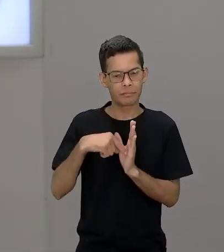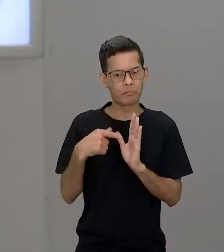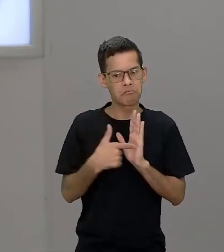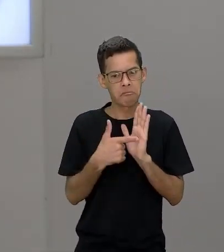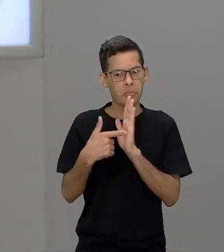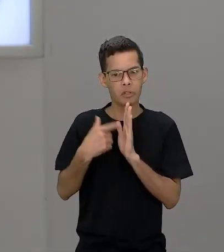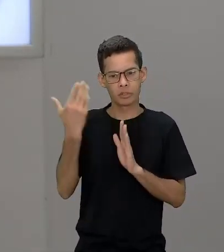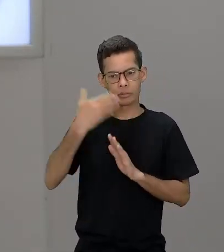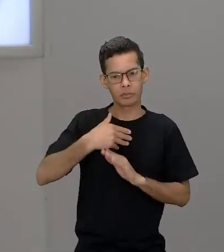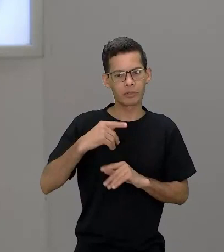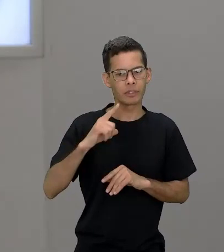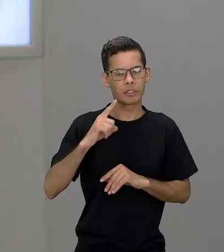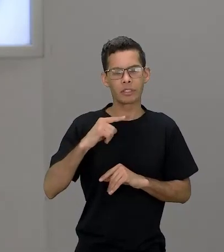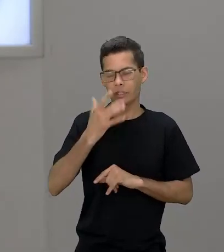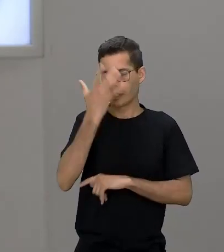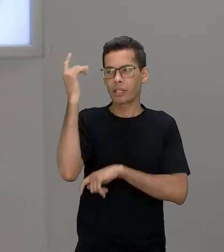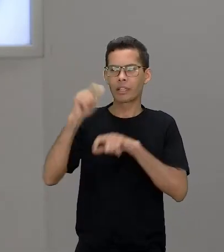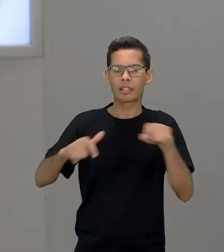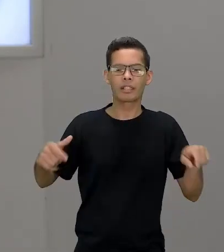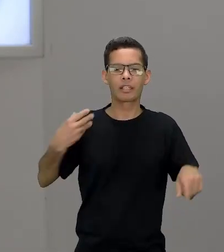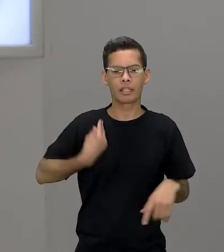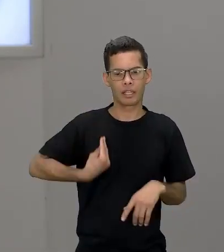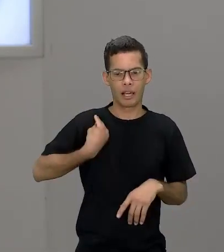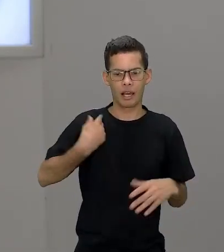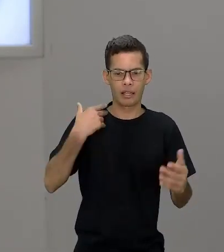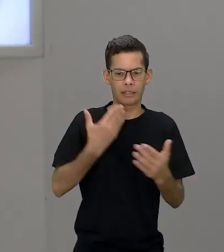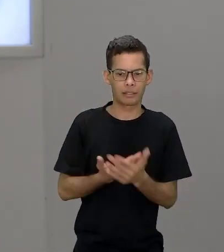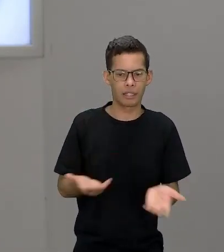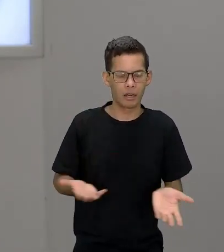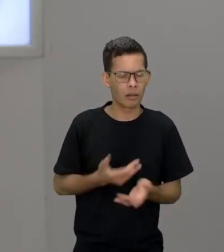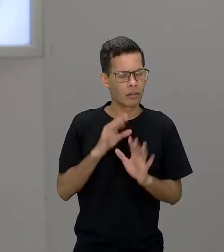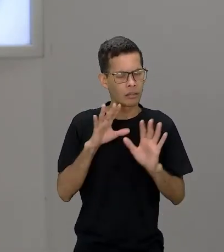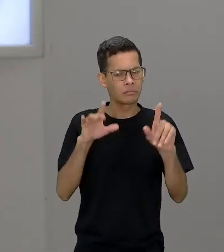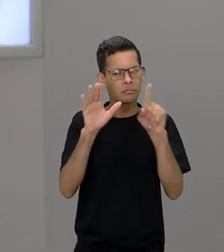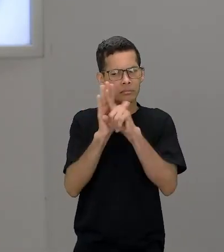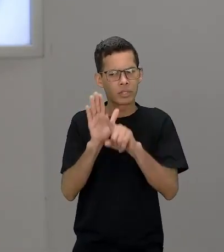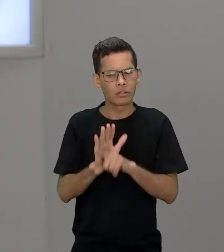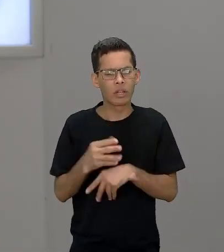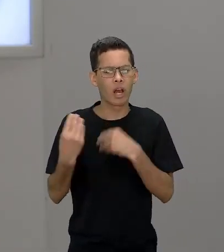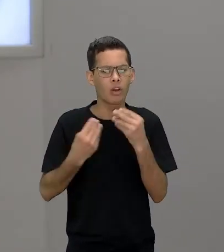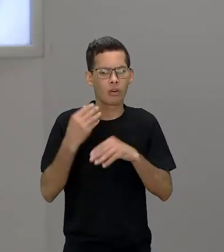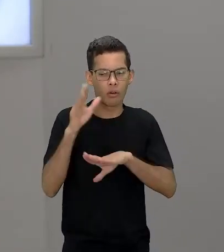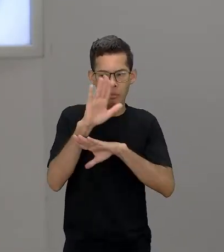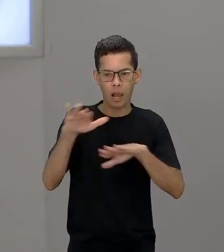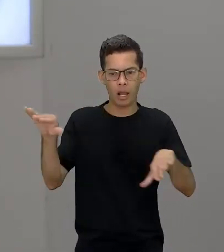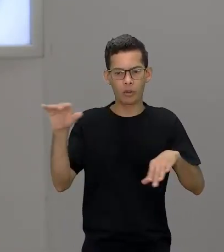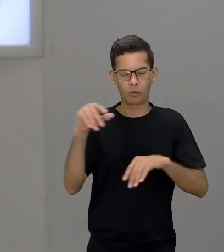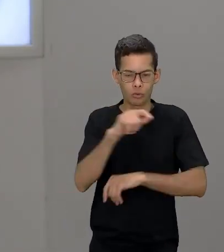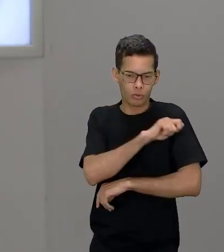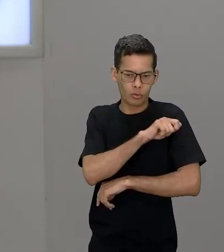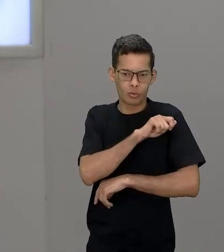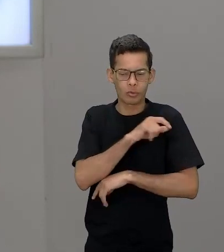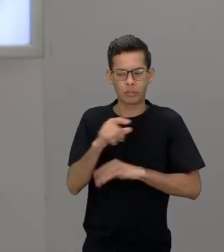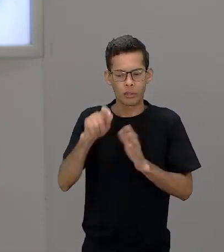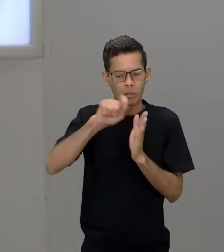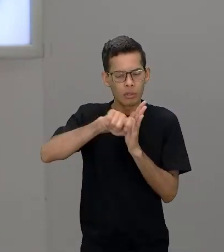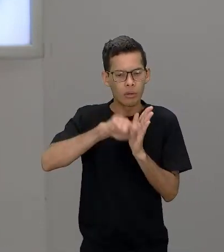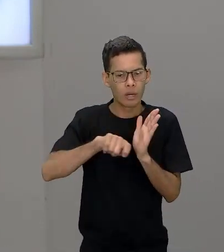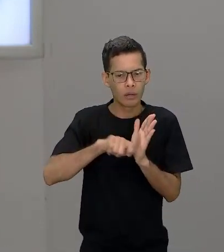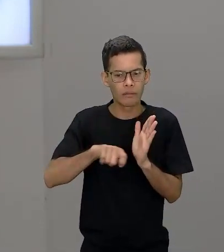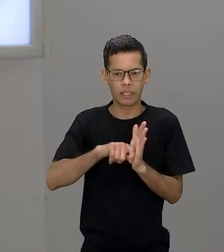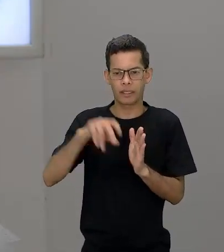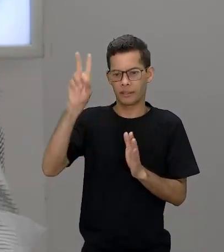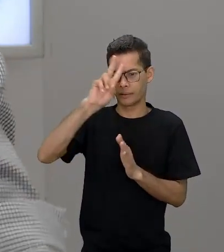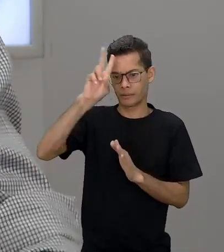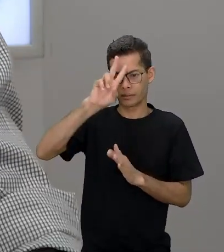Rosângela novamente devemos nos perguntar como os alunos estão escrevendo sua história construído sua identidade professora